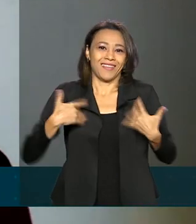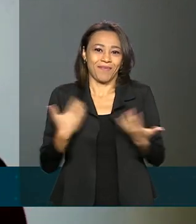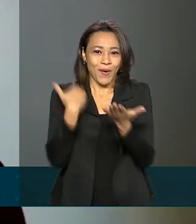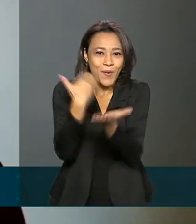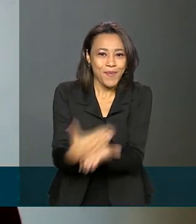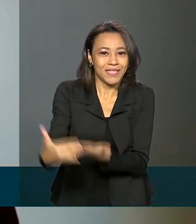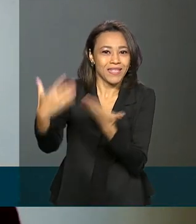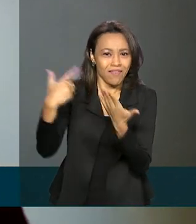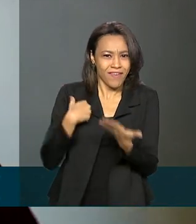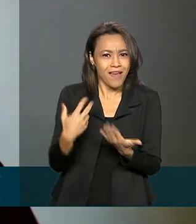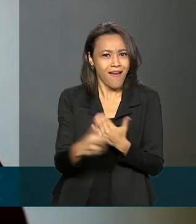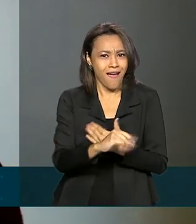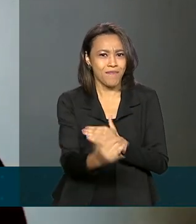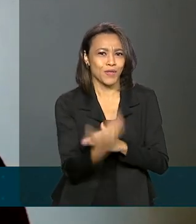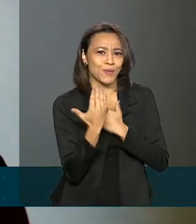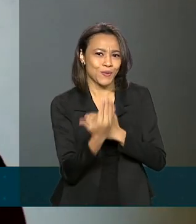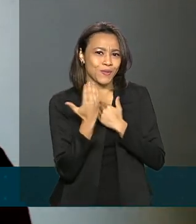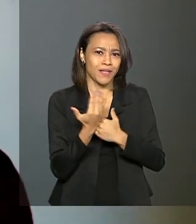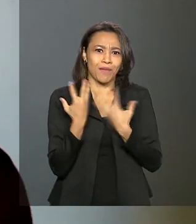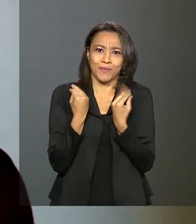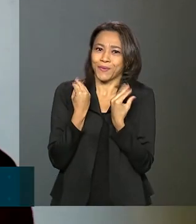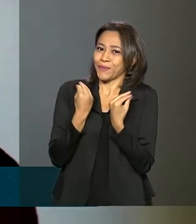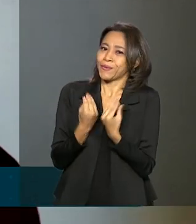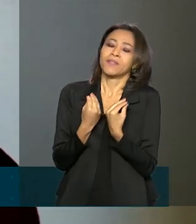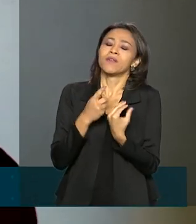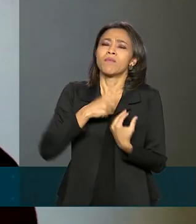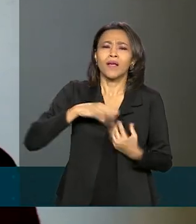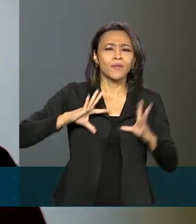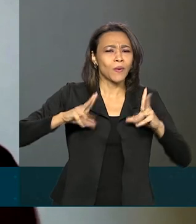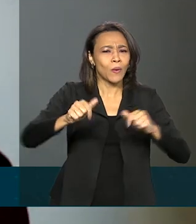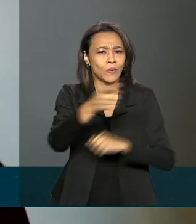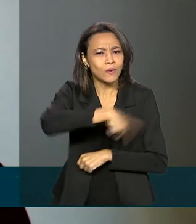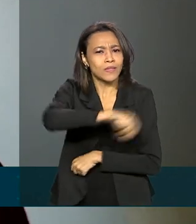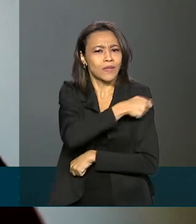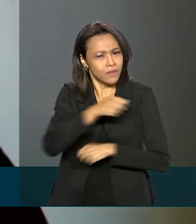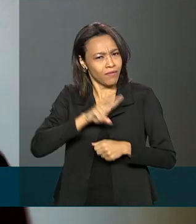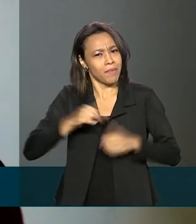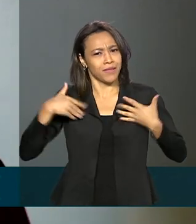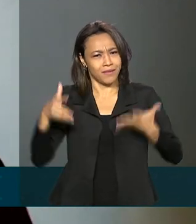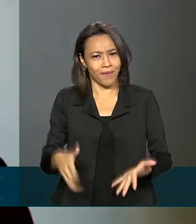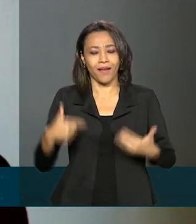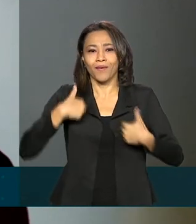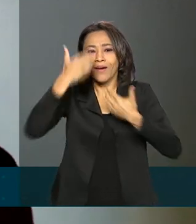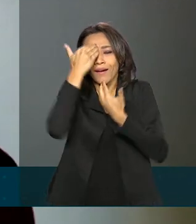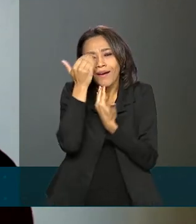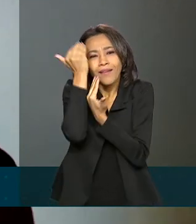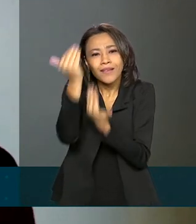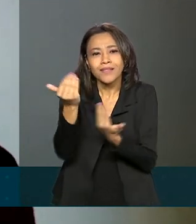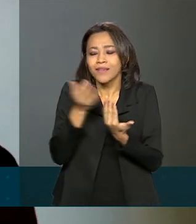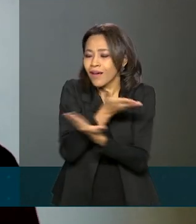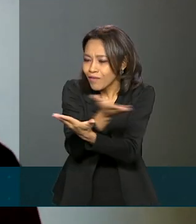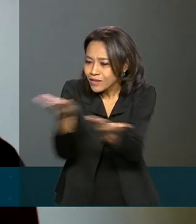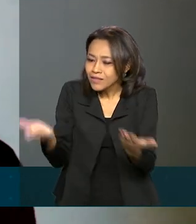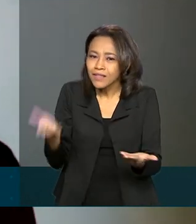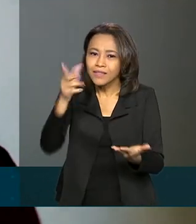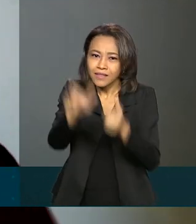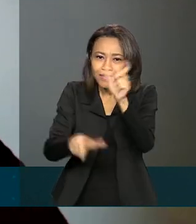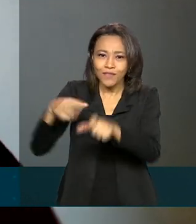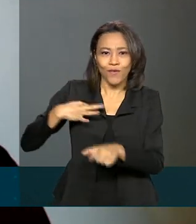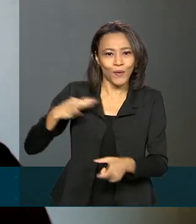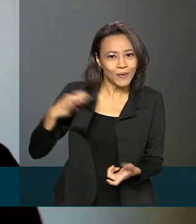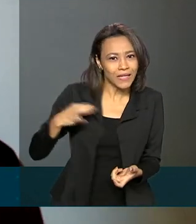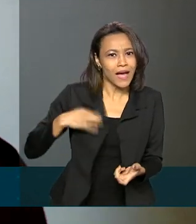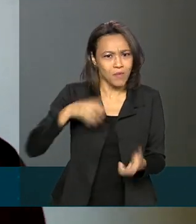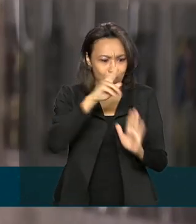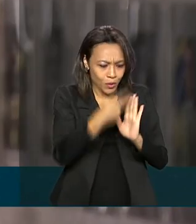Tenho certeza que vai me ajudar bastante. Vai acrescentar muito para todos os alunos que vão participar. E eu realmente só tenho a agradecer a todos esses voluntários por criar esse